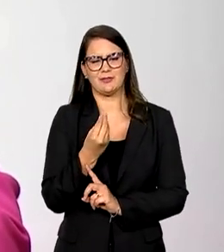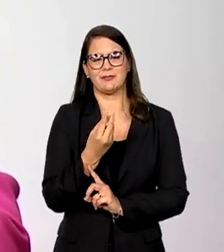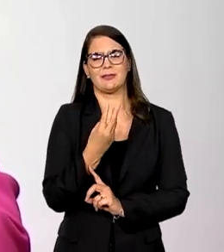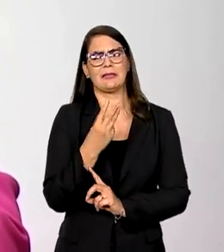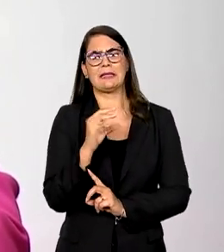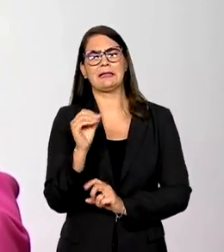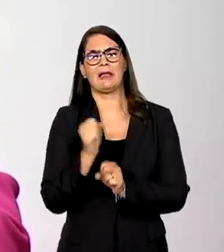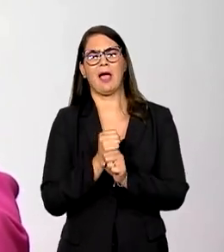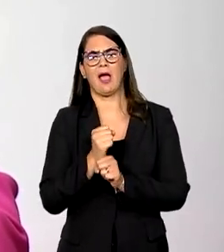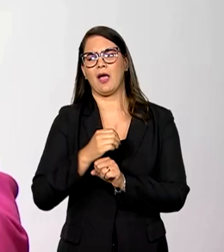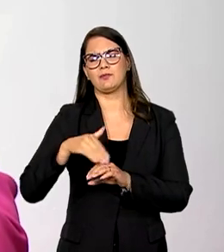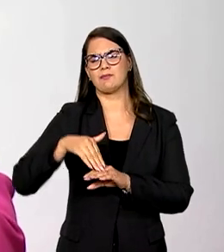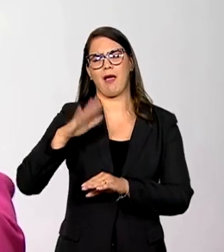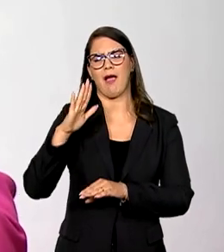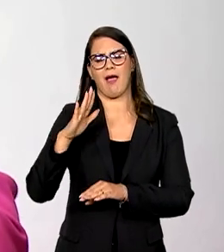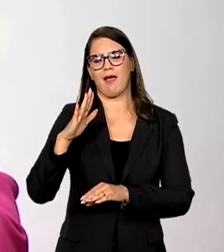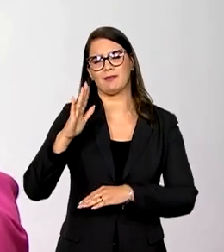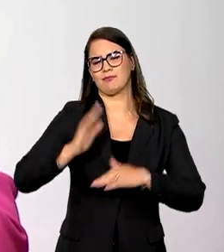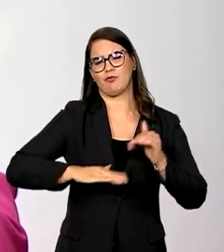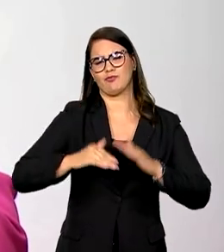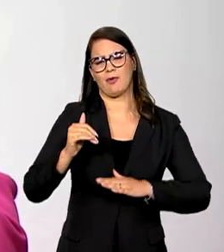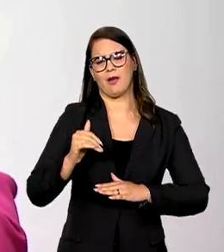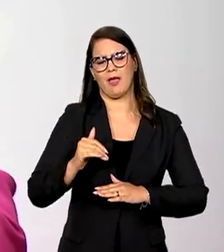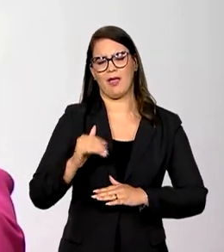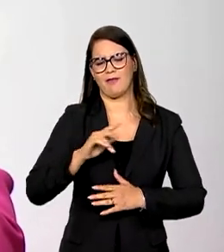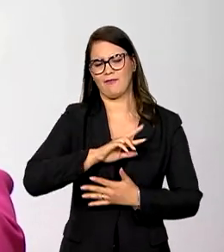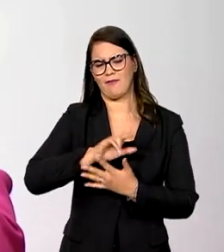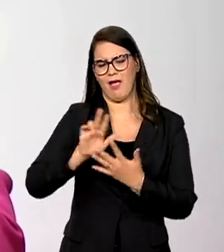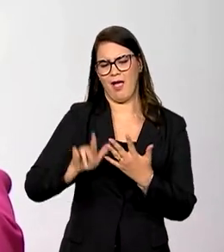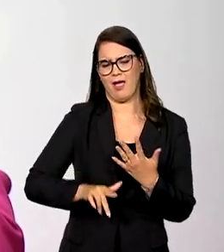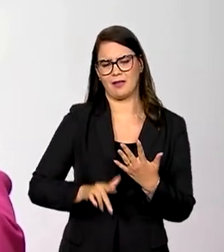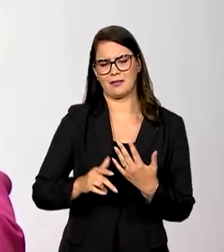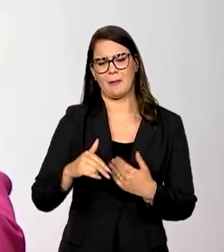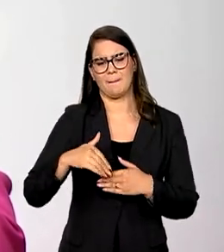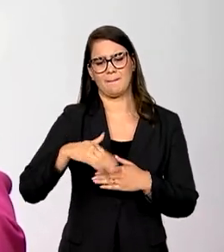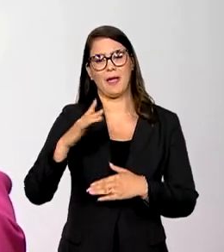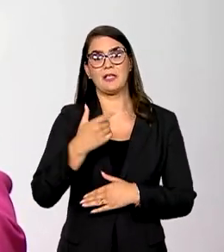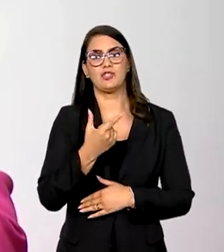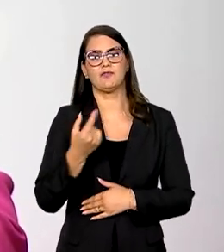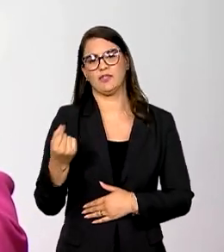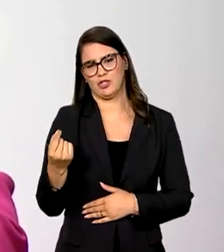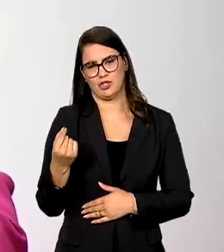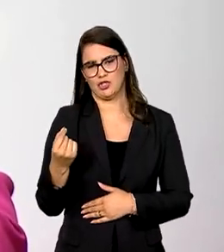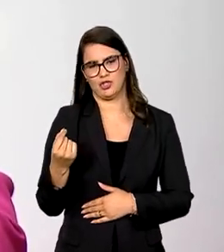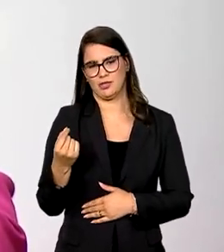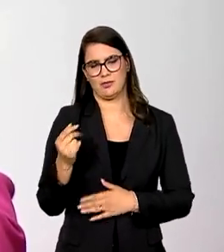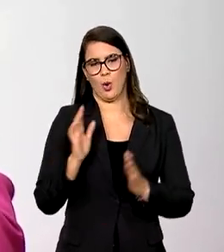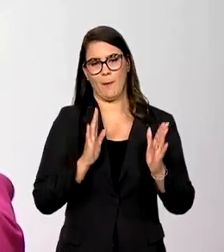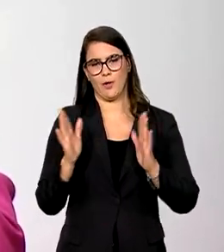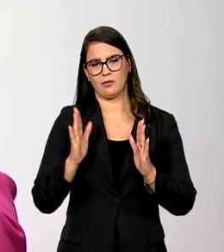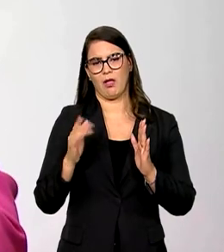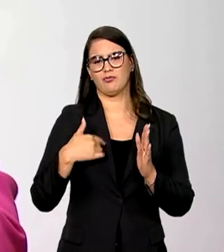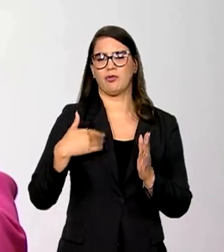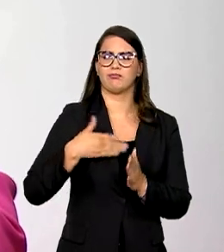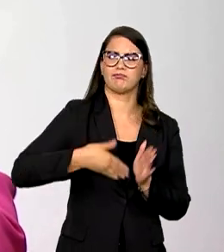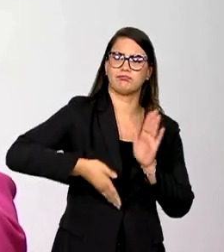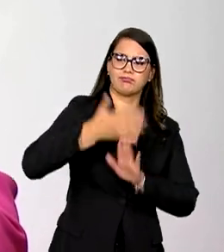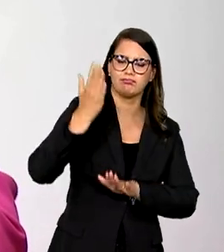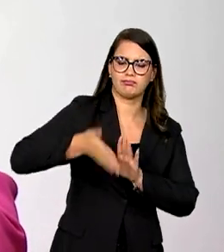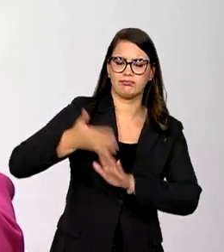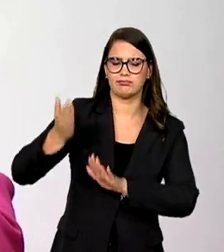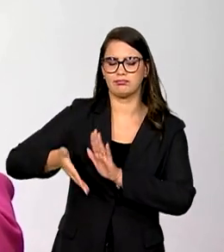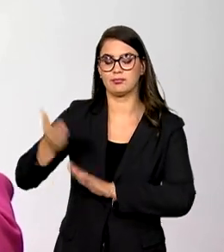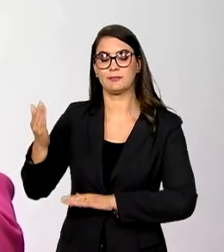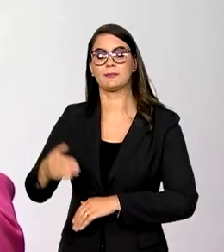carreira, já tive a oportunidade de cantar várias vezes, mais de 21 meses registradas. E